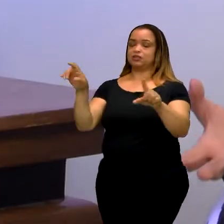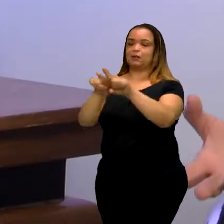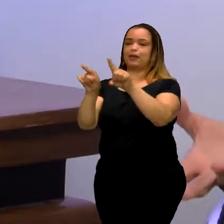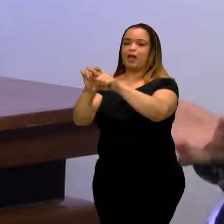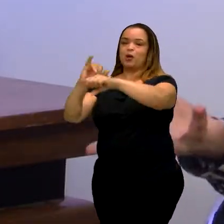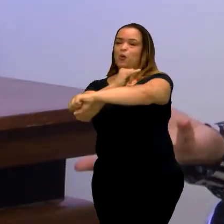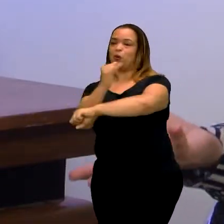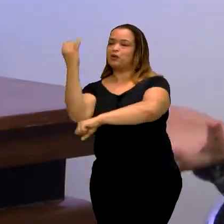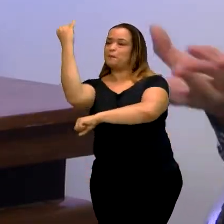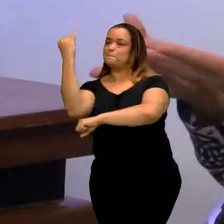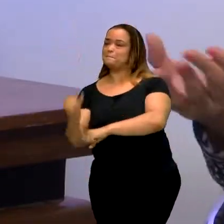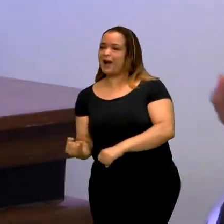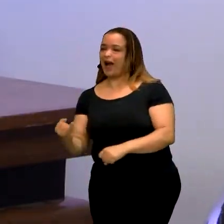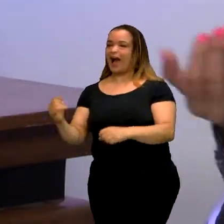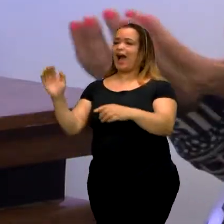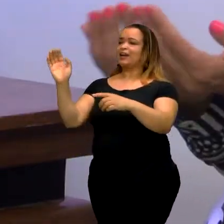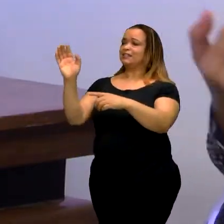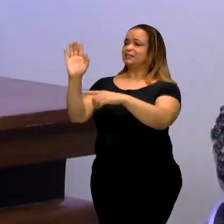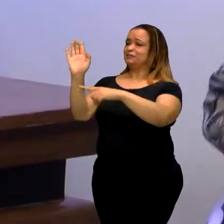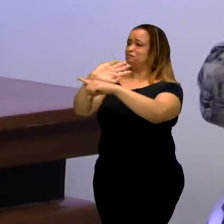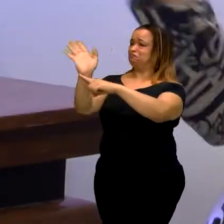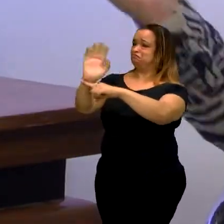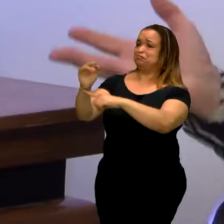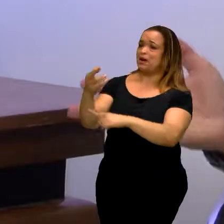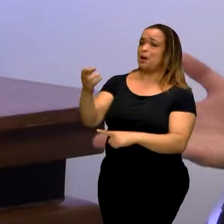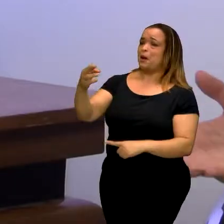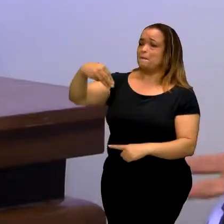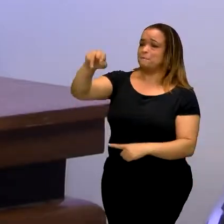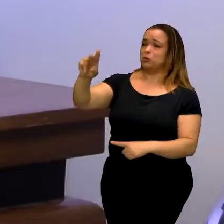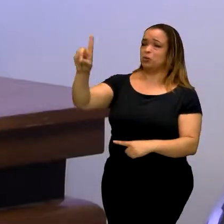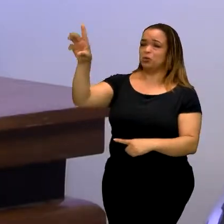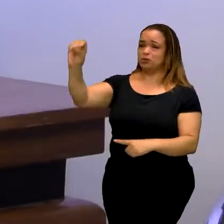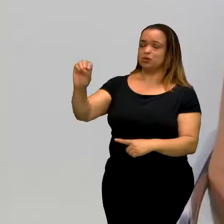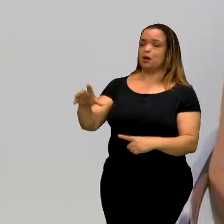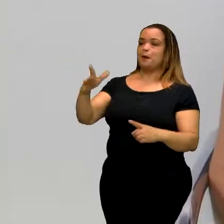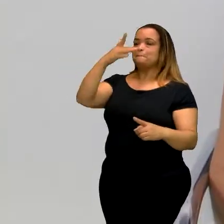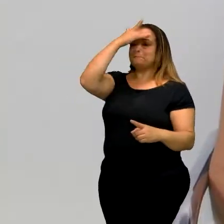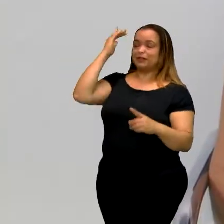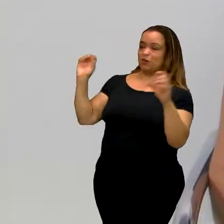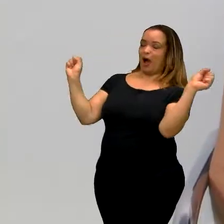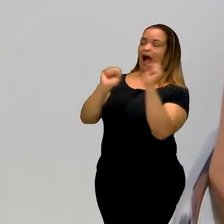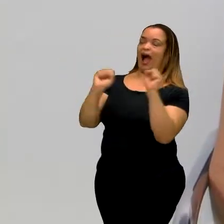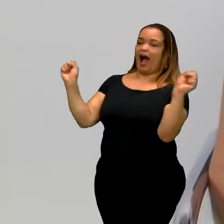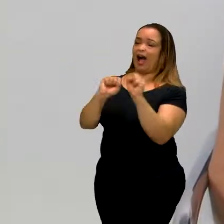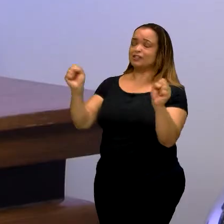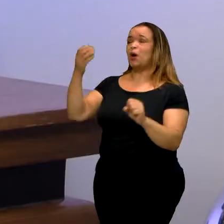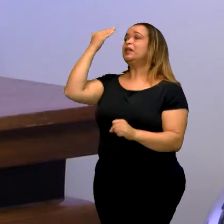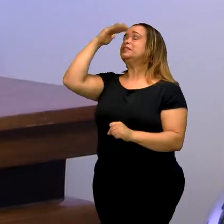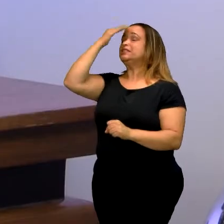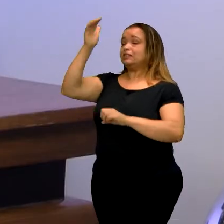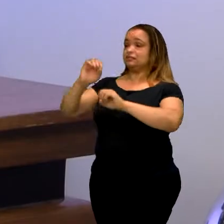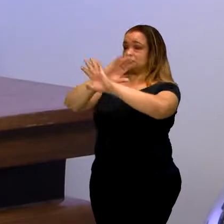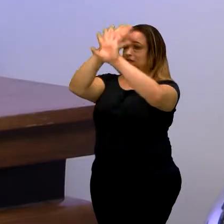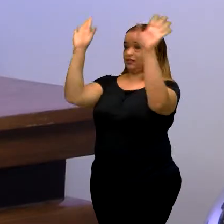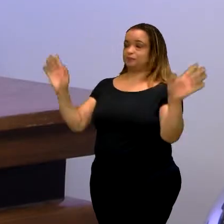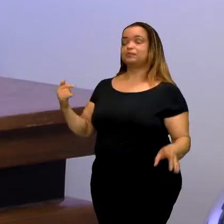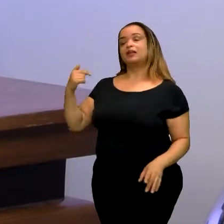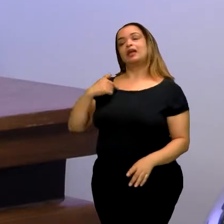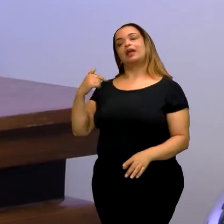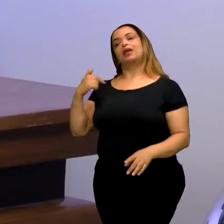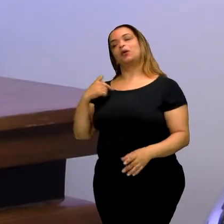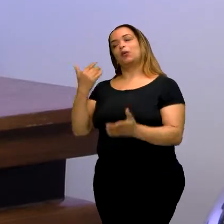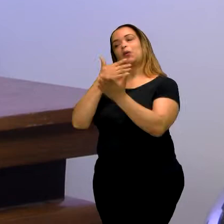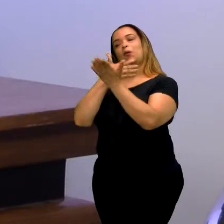é primeiro mundo. Totalmente. A gente tem qualquer pessoa, né? E todo mundo adora. Adora. E aí, eu passei,